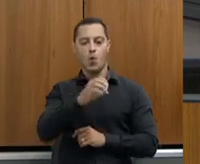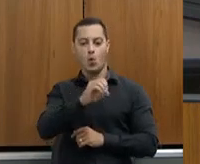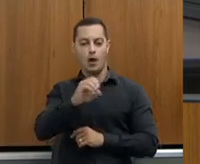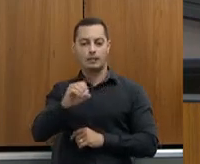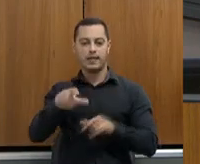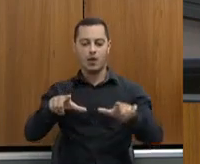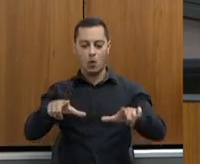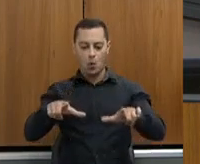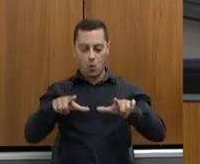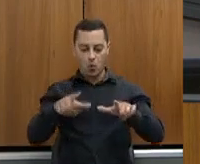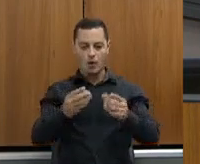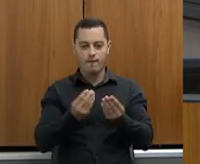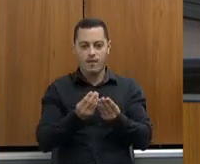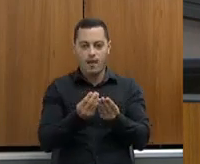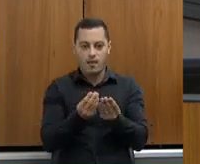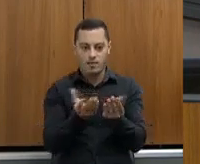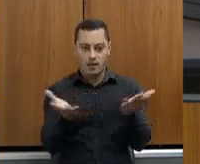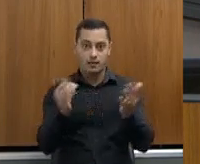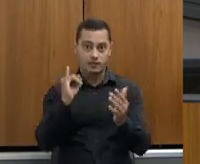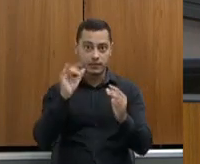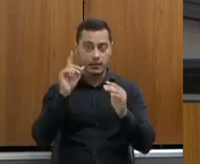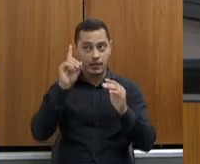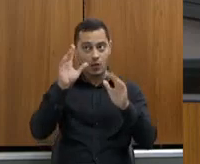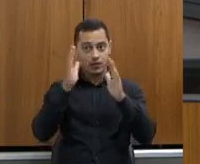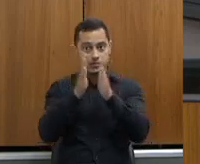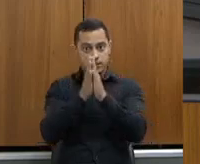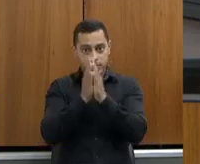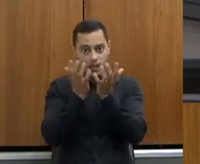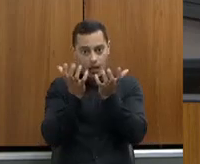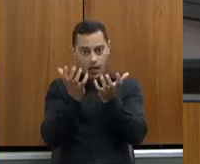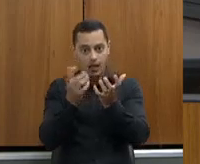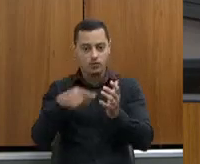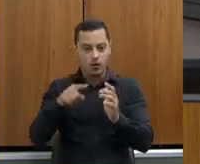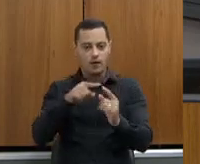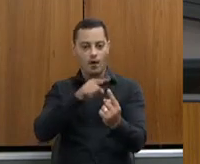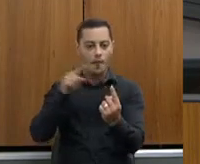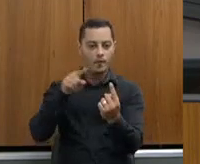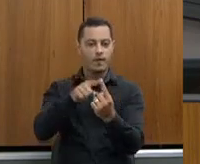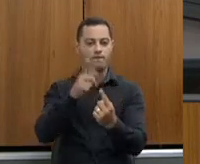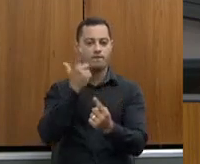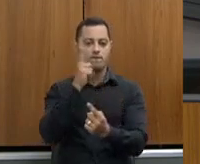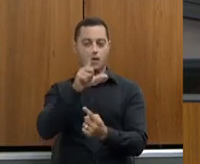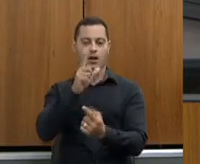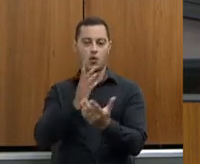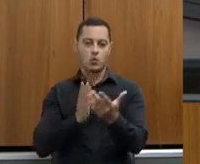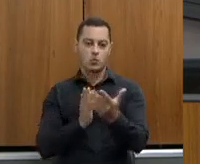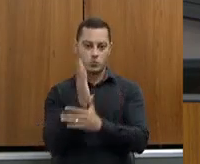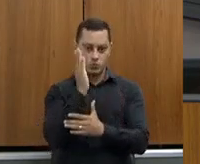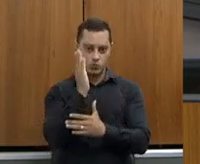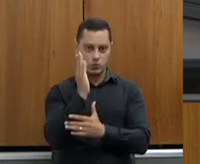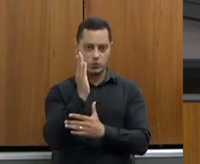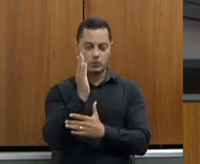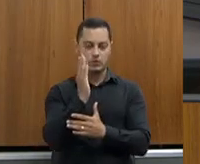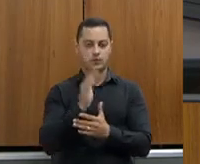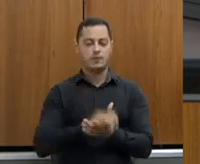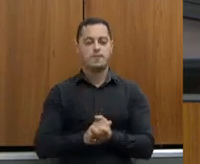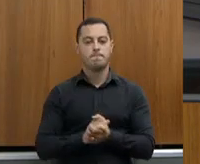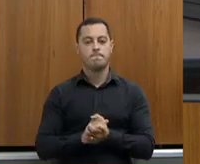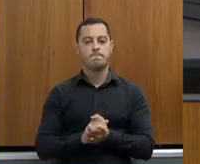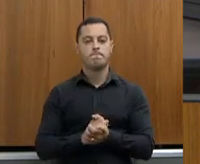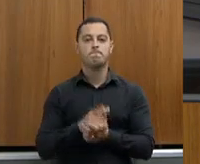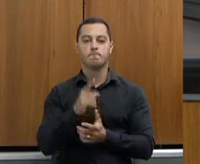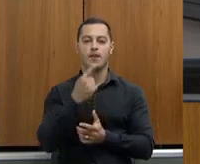e, se Deus quiser, vamos cumprir nessa missão nossa e vamos conseguir regularizar isso aí. Quanto à questão da